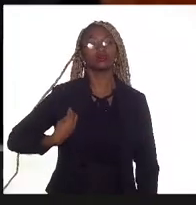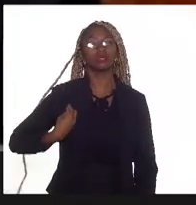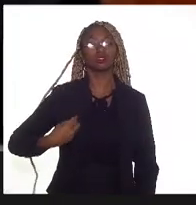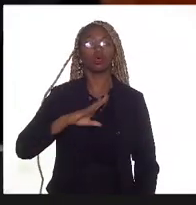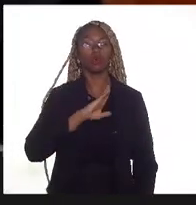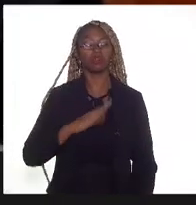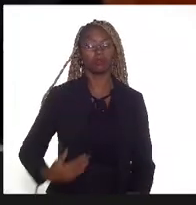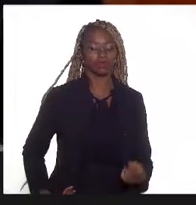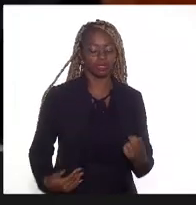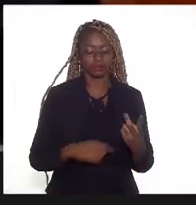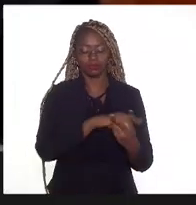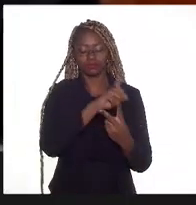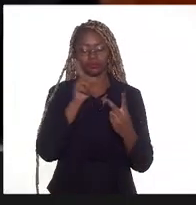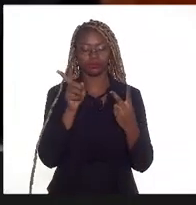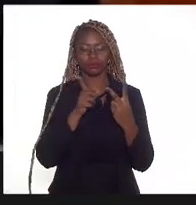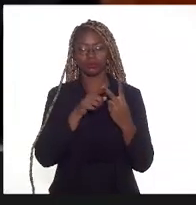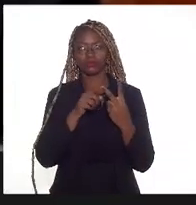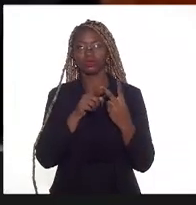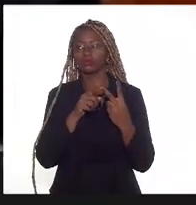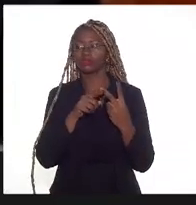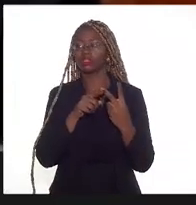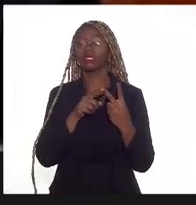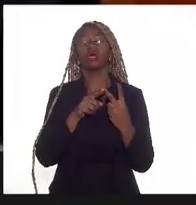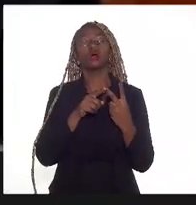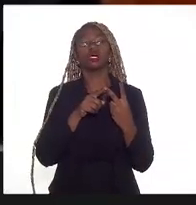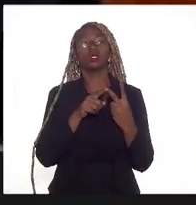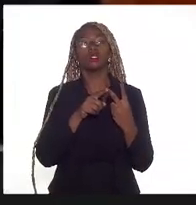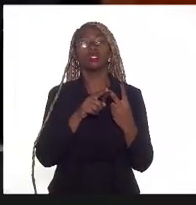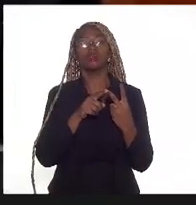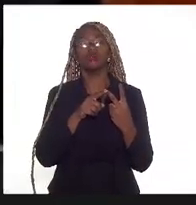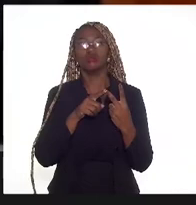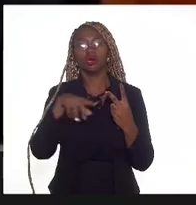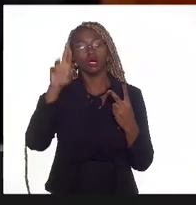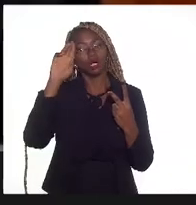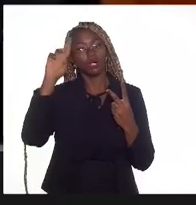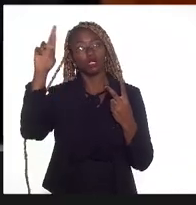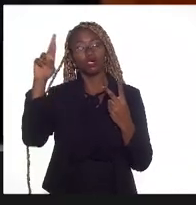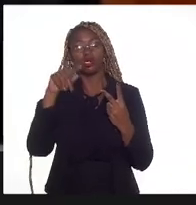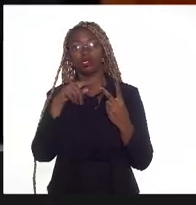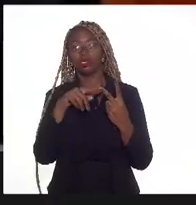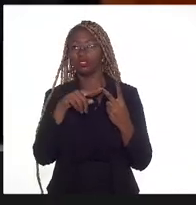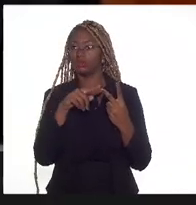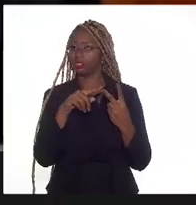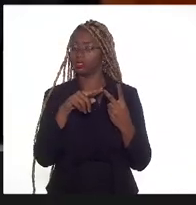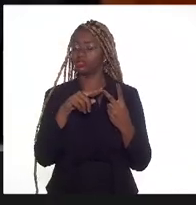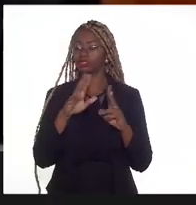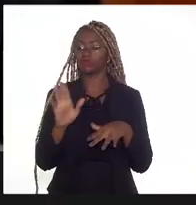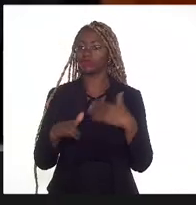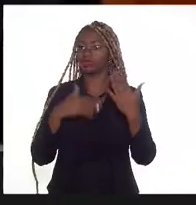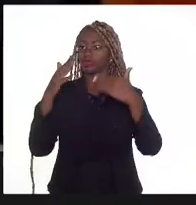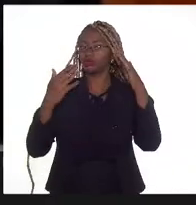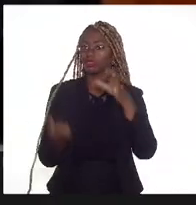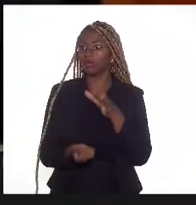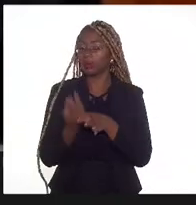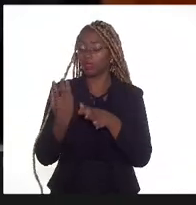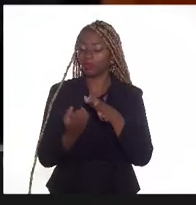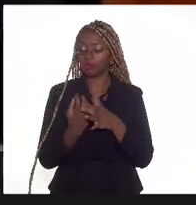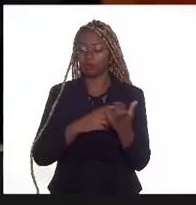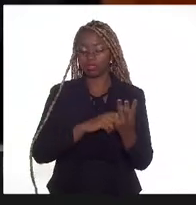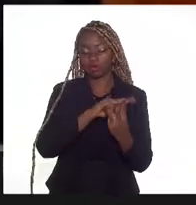superintendente Mariana Cavadinho, da Superintendência de Desenvolvimento e Produção,